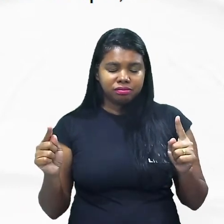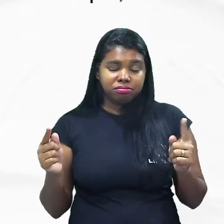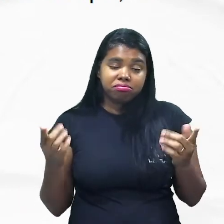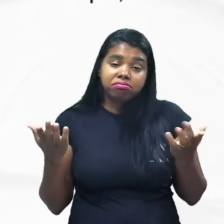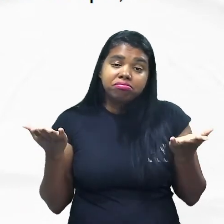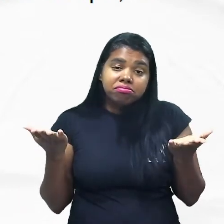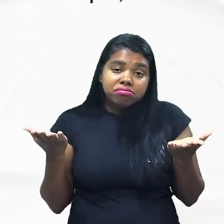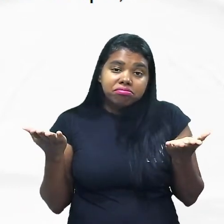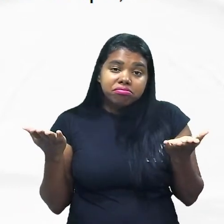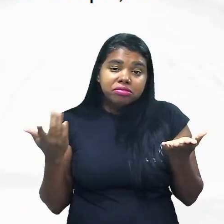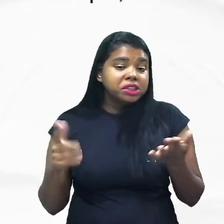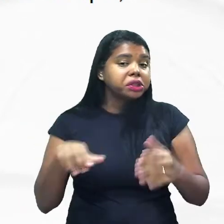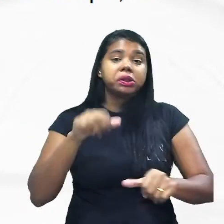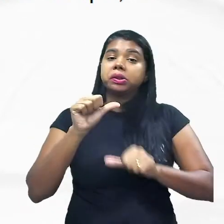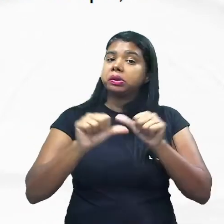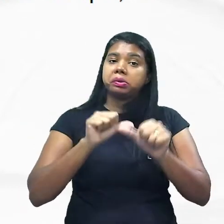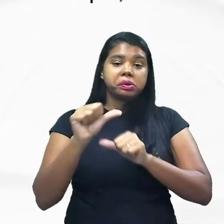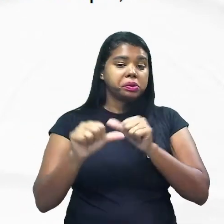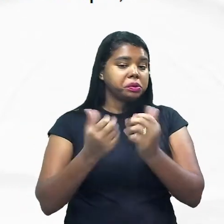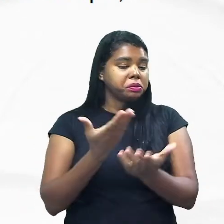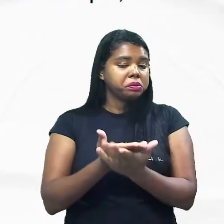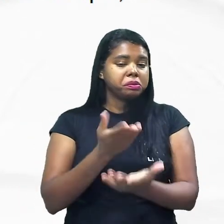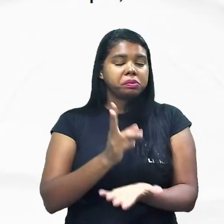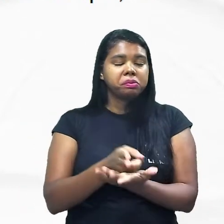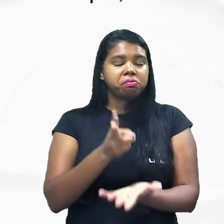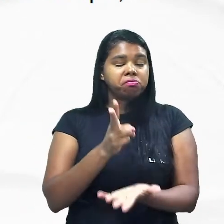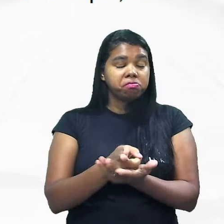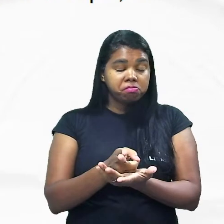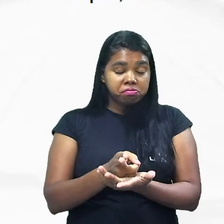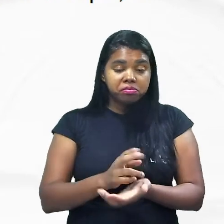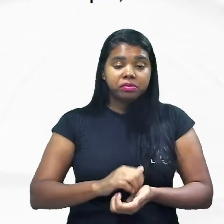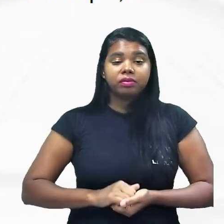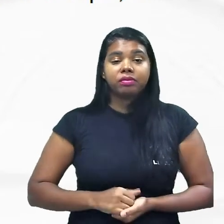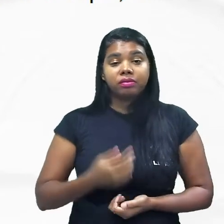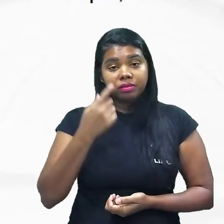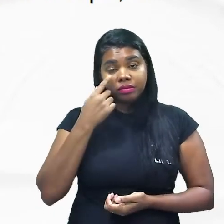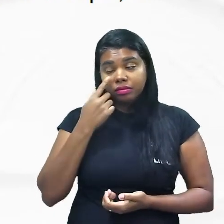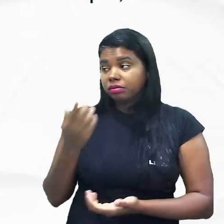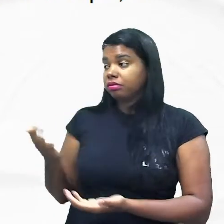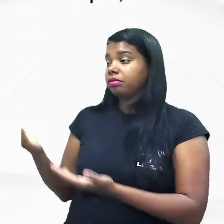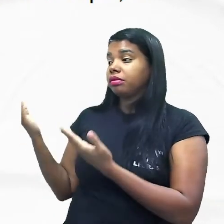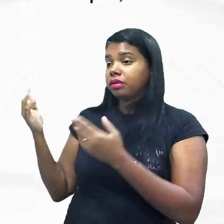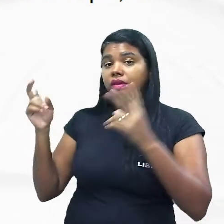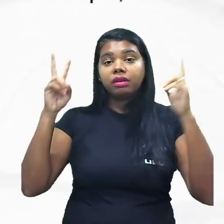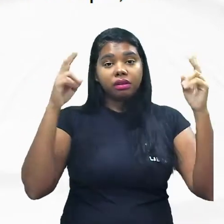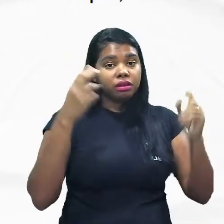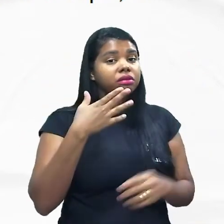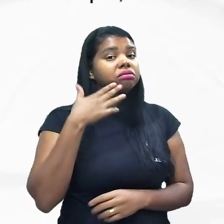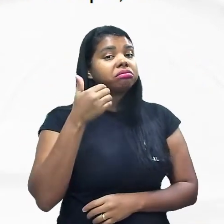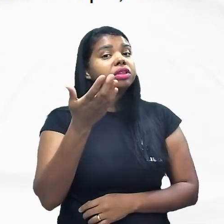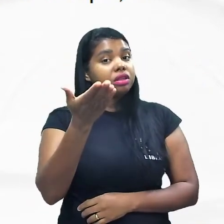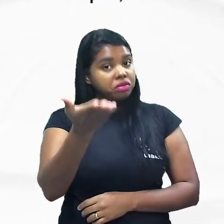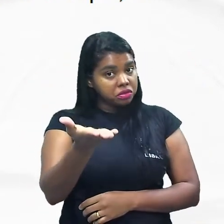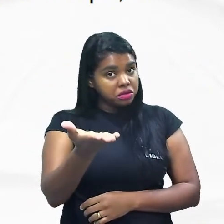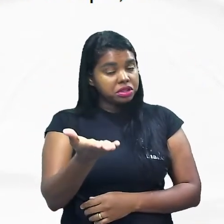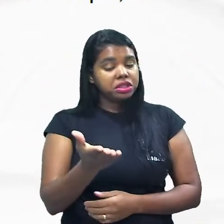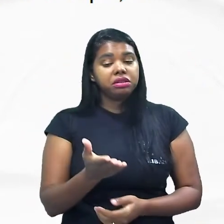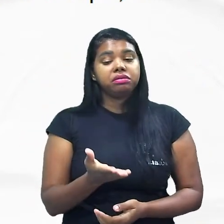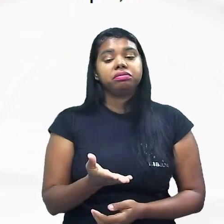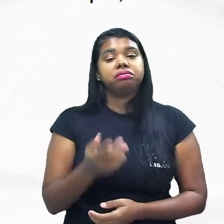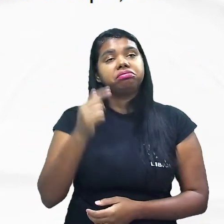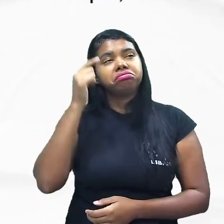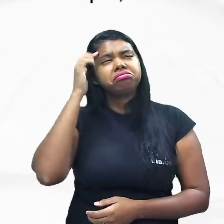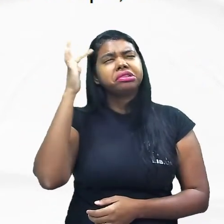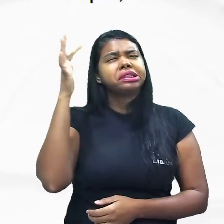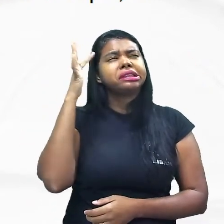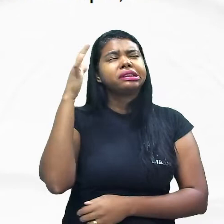nos atualizarmos constantemente veja que texto interessante uma temática boa você fera você já está começando a pensar